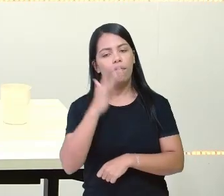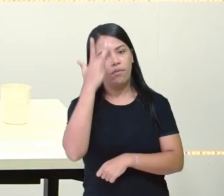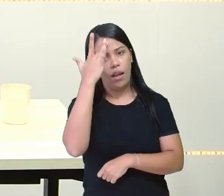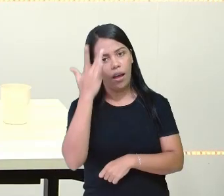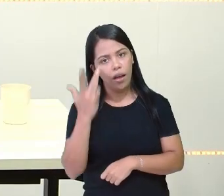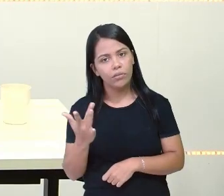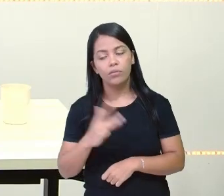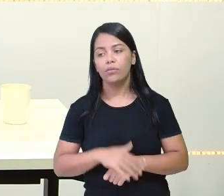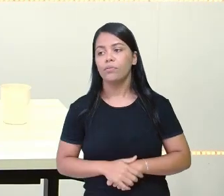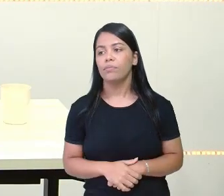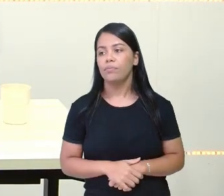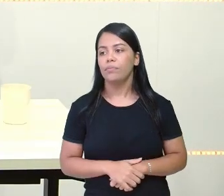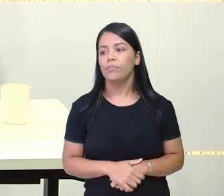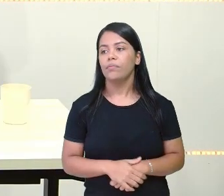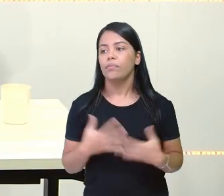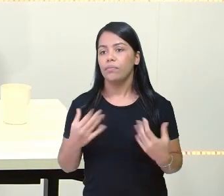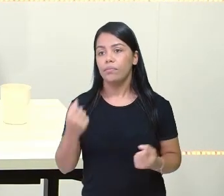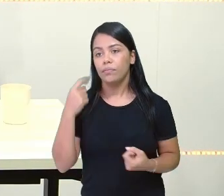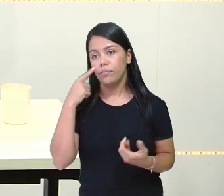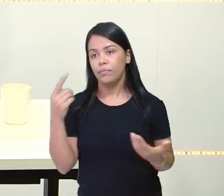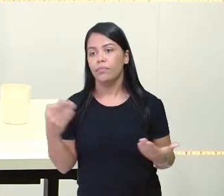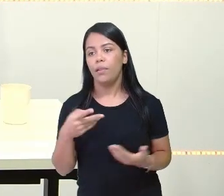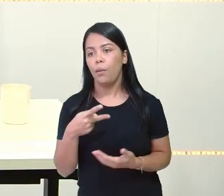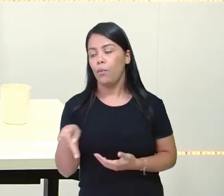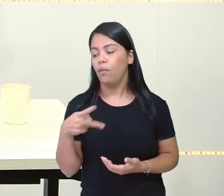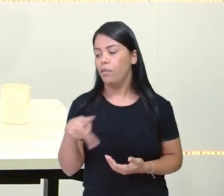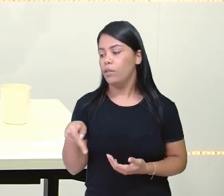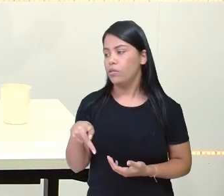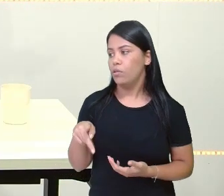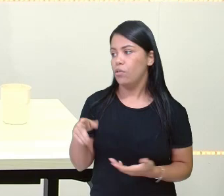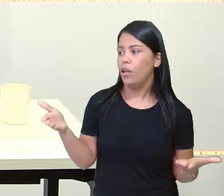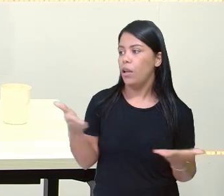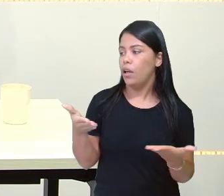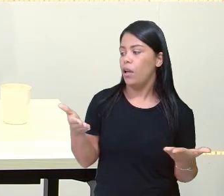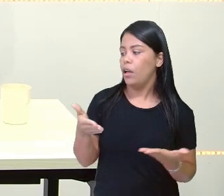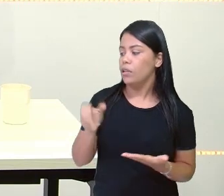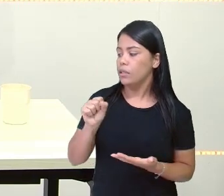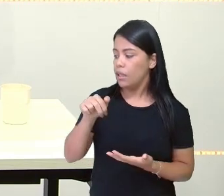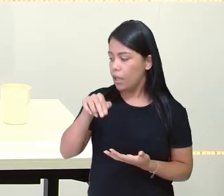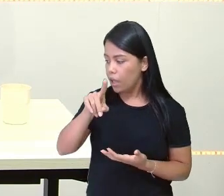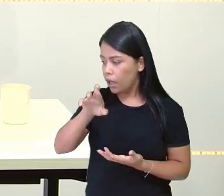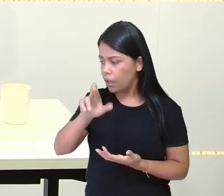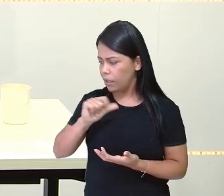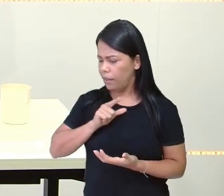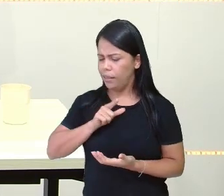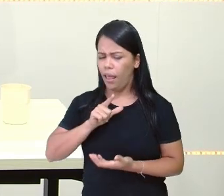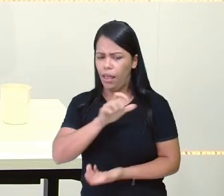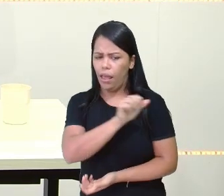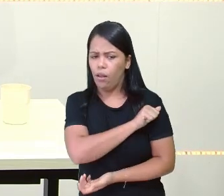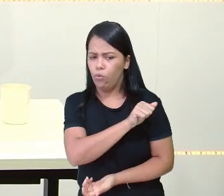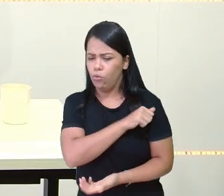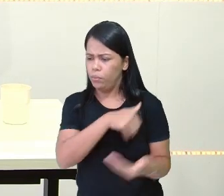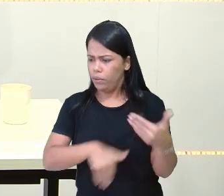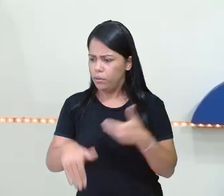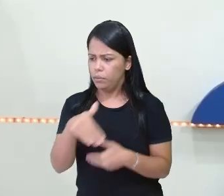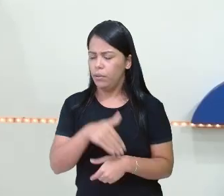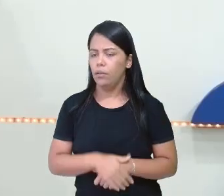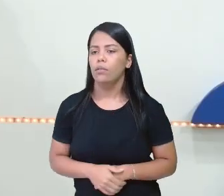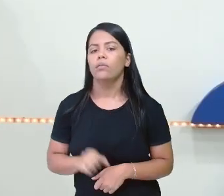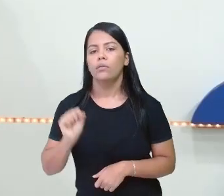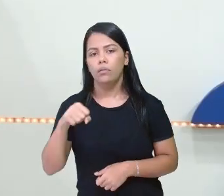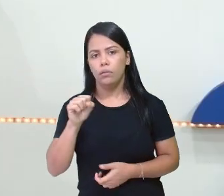vamos lá. Vamos acompanhar aqui agora. Professora Sandra, os estudantes estão aí participando? Sim, com certeza.